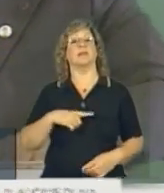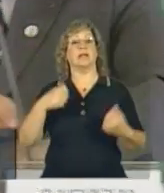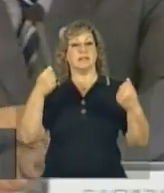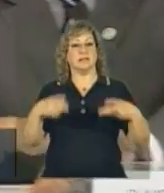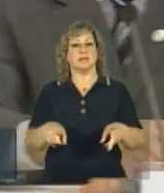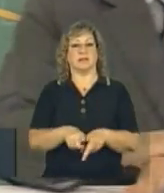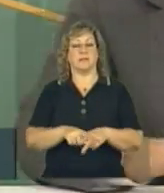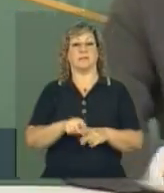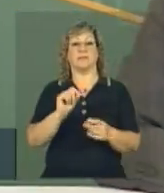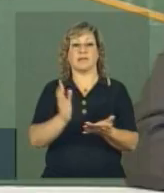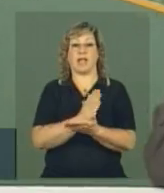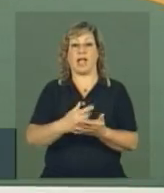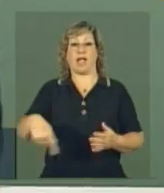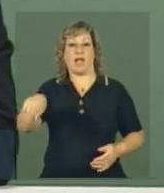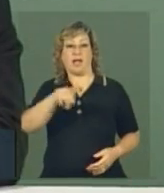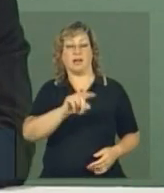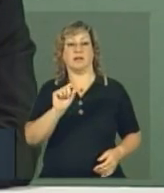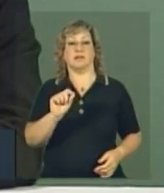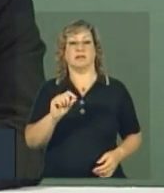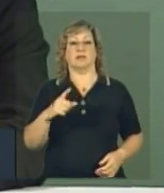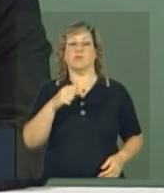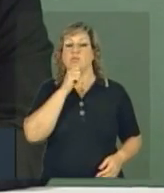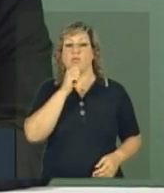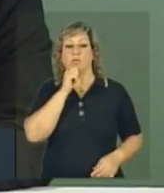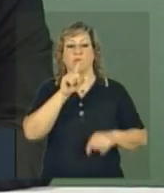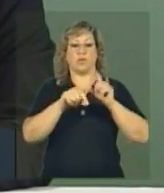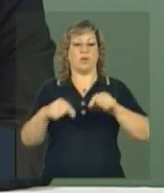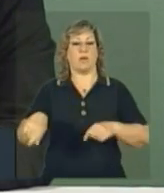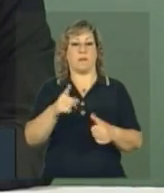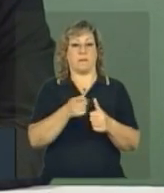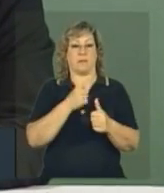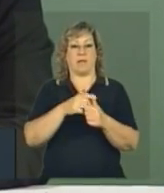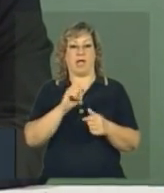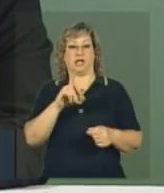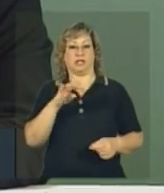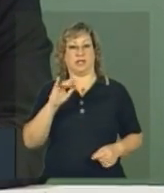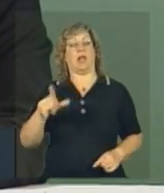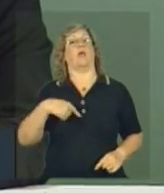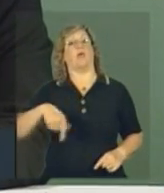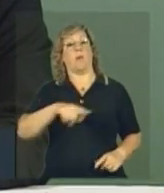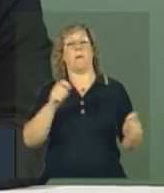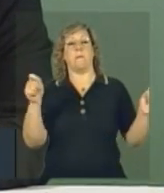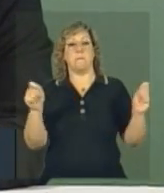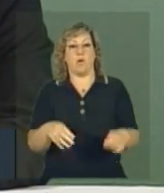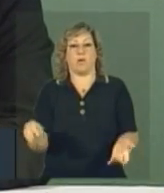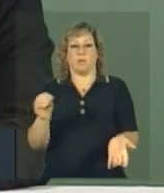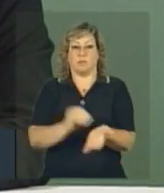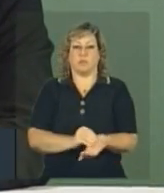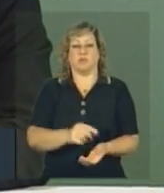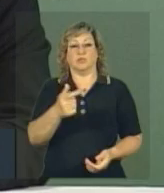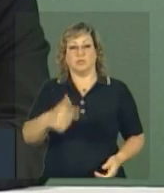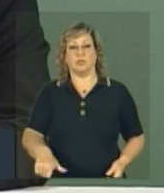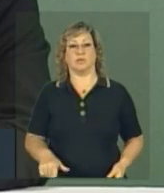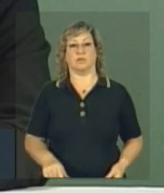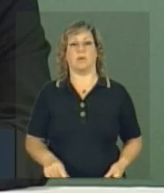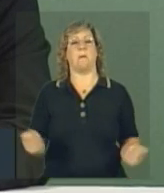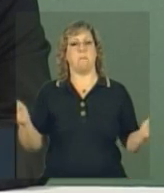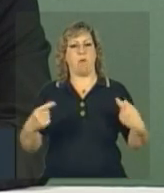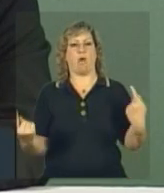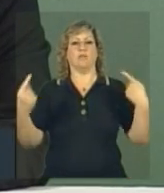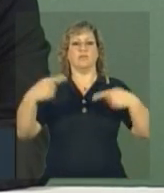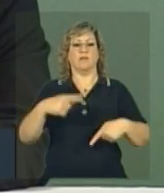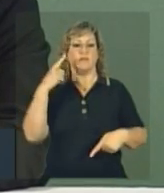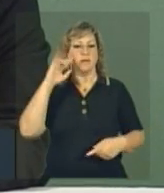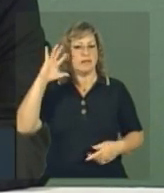eventualmente, não foram selecionados no primeiro edital, eles podem aplicar de novo, eles podem disputar